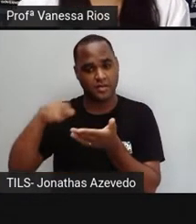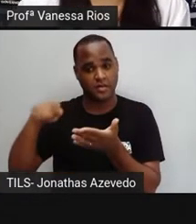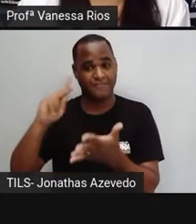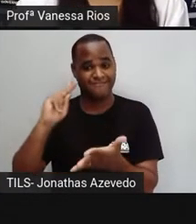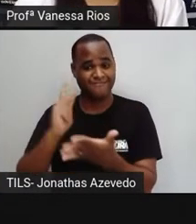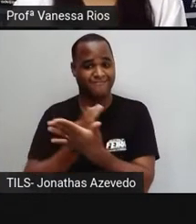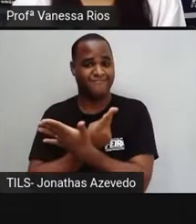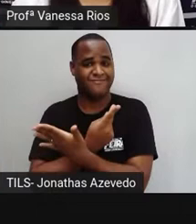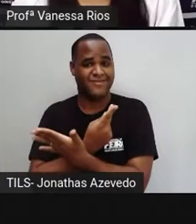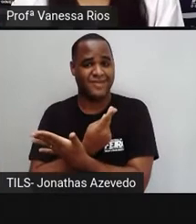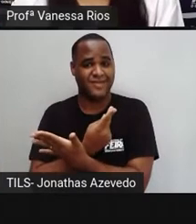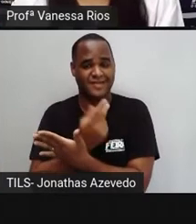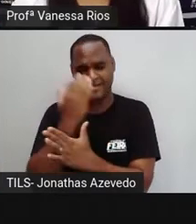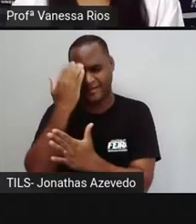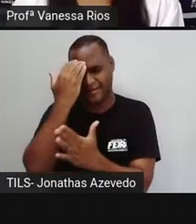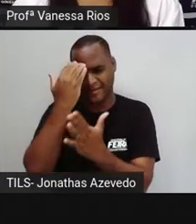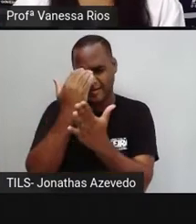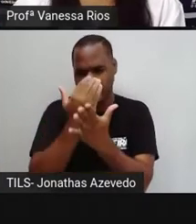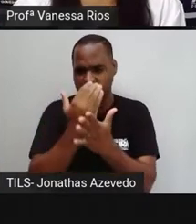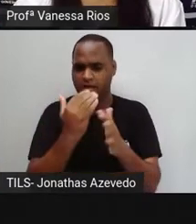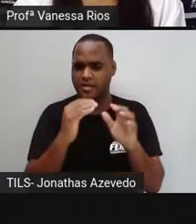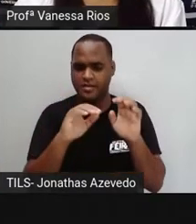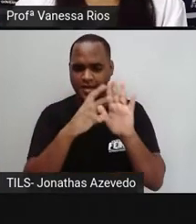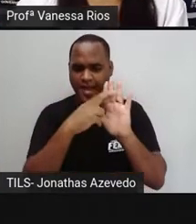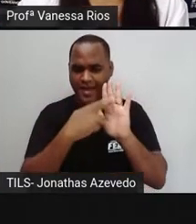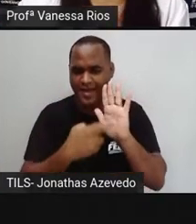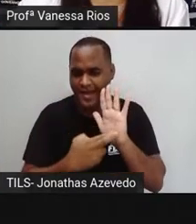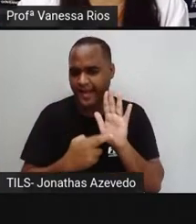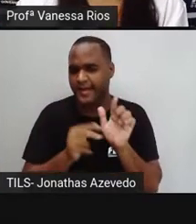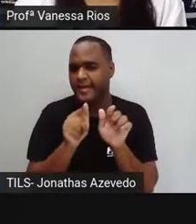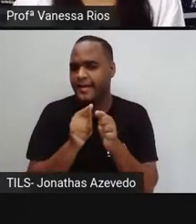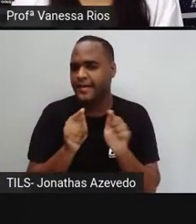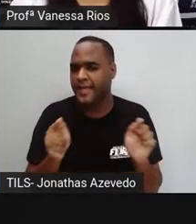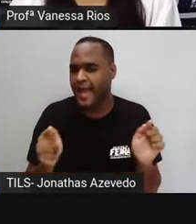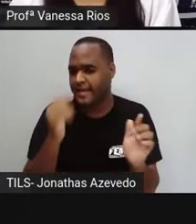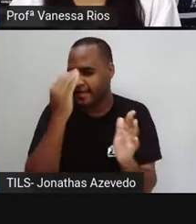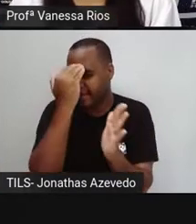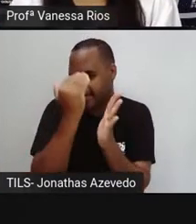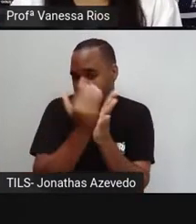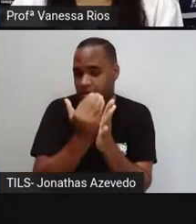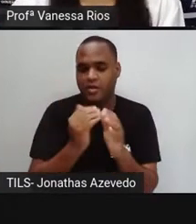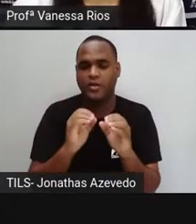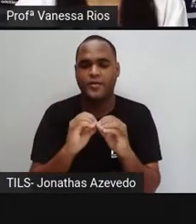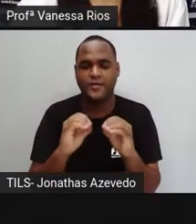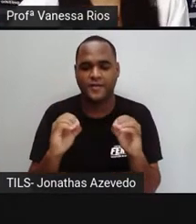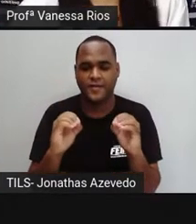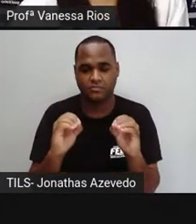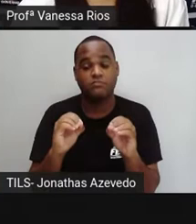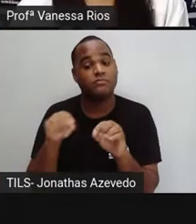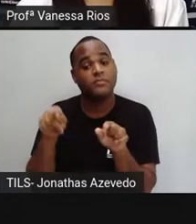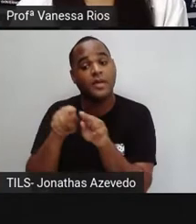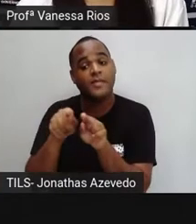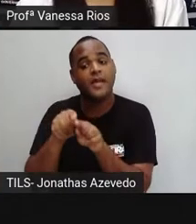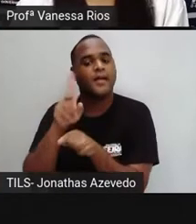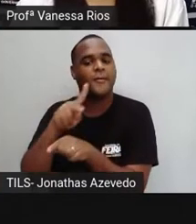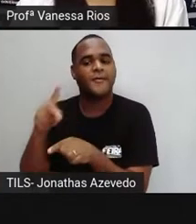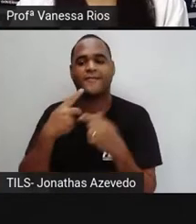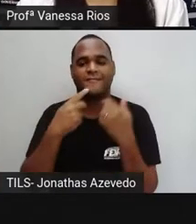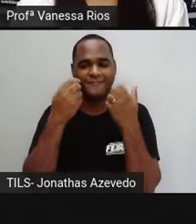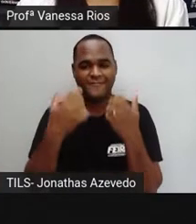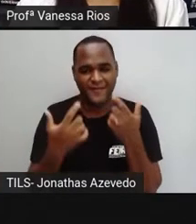errada, não obedecendo aí as regras da gramática, da ortografia. Mas o que a Pró que vocês